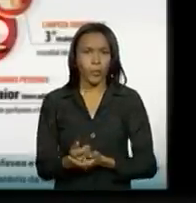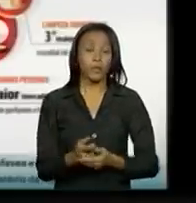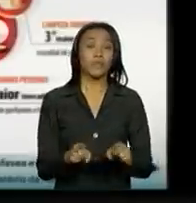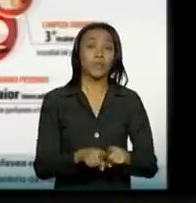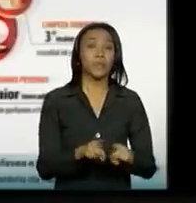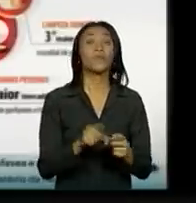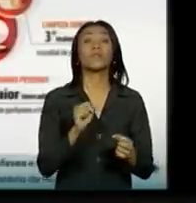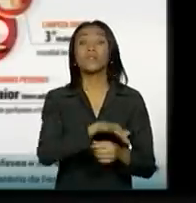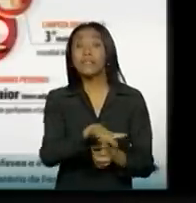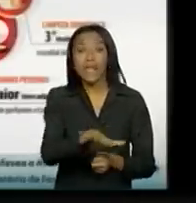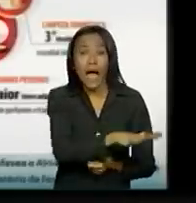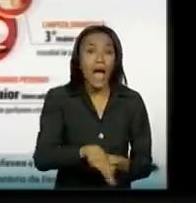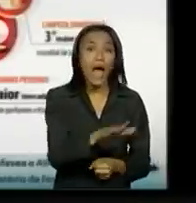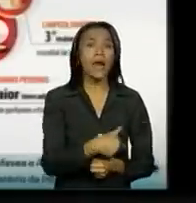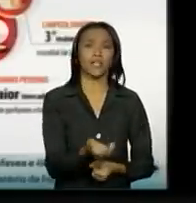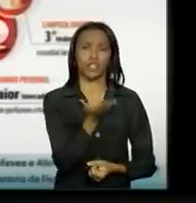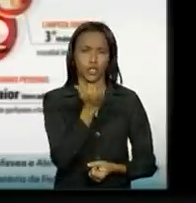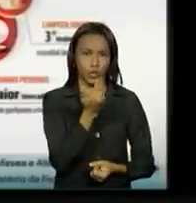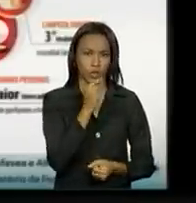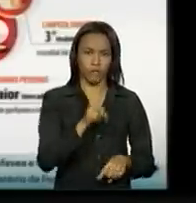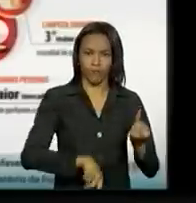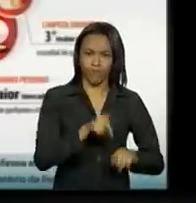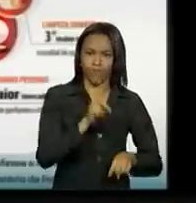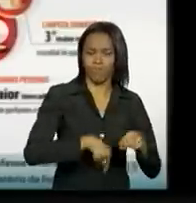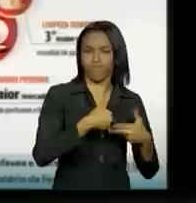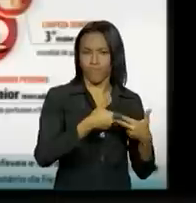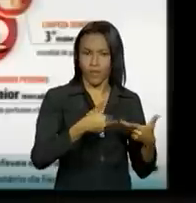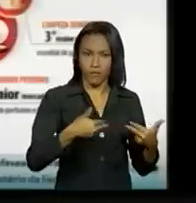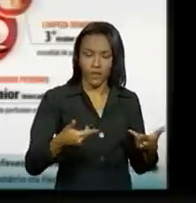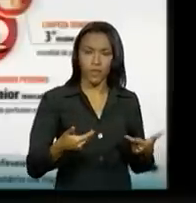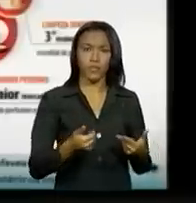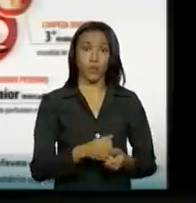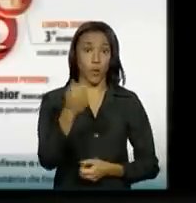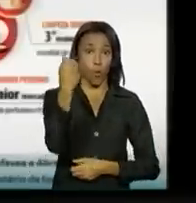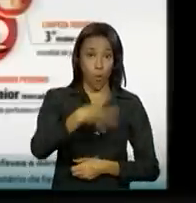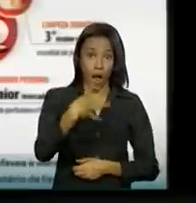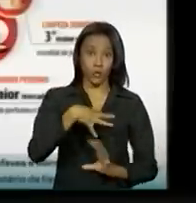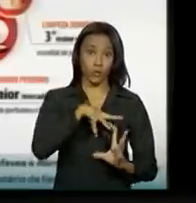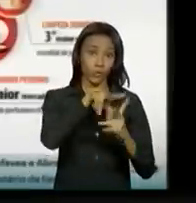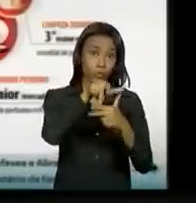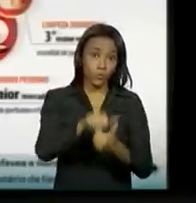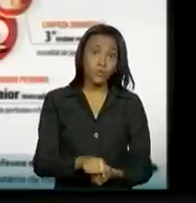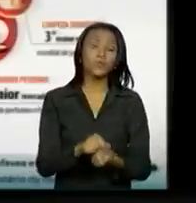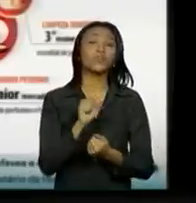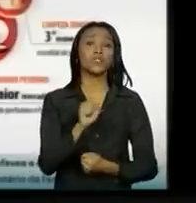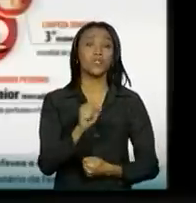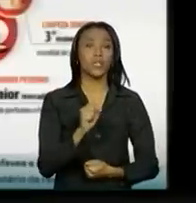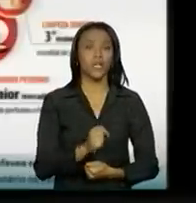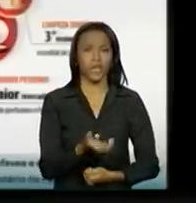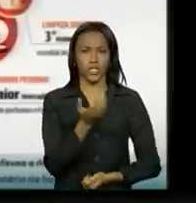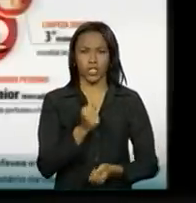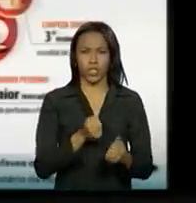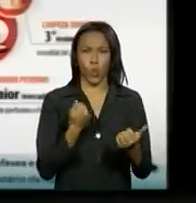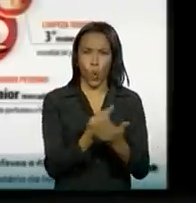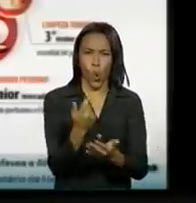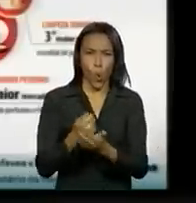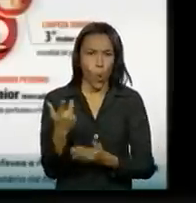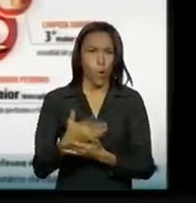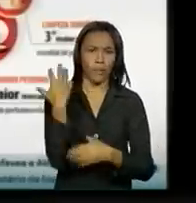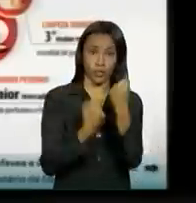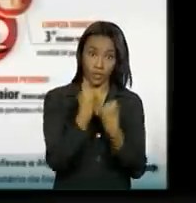Alimentos é o quarto maior mercado do mundo de alimentos, é o quarto maior mercado de consumo de automóveis,